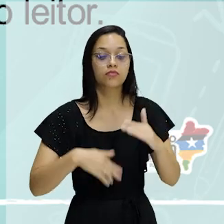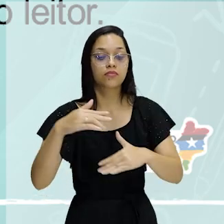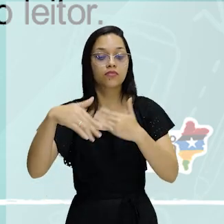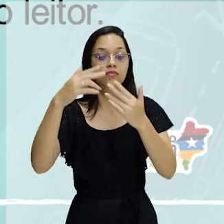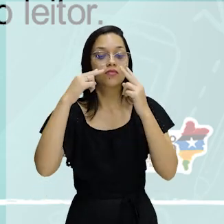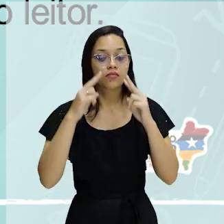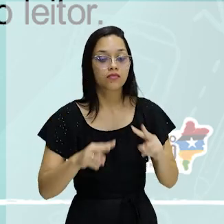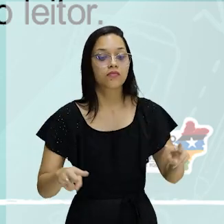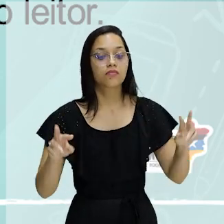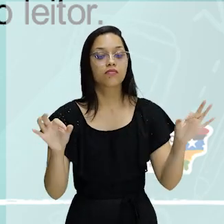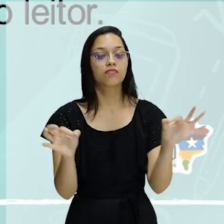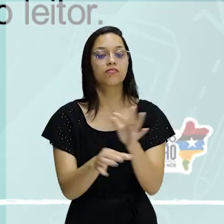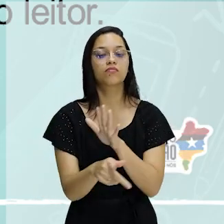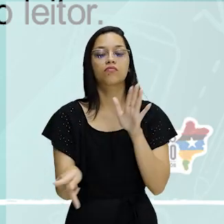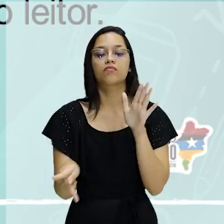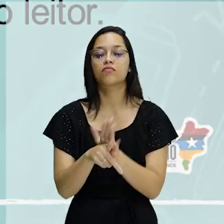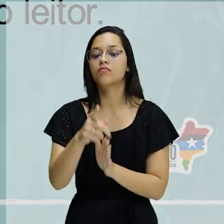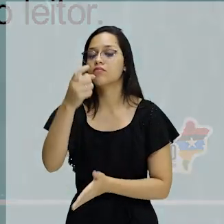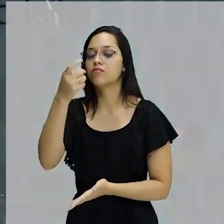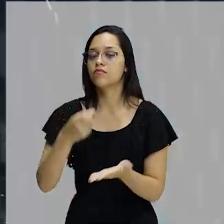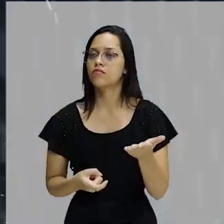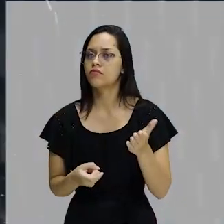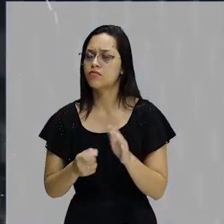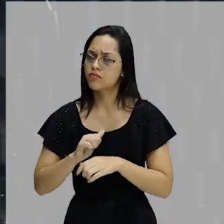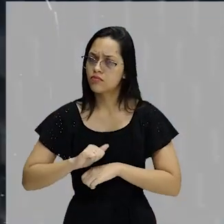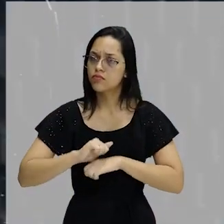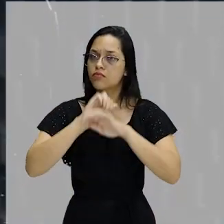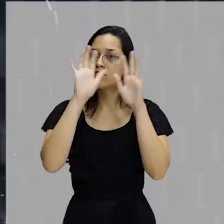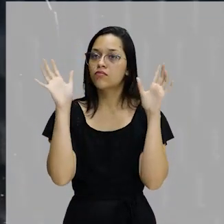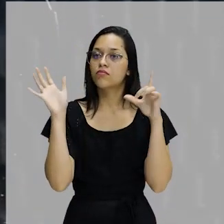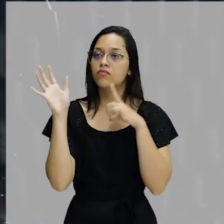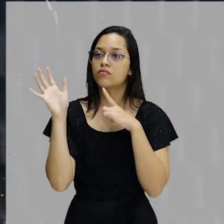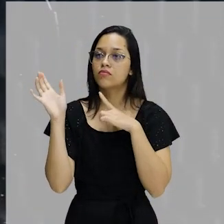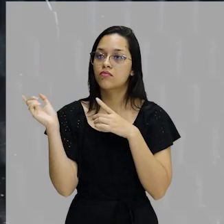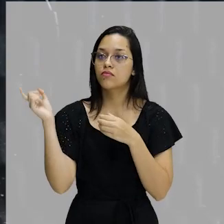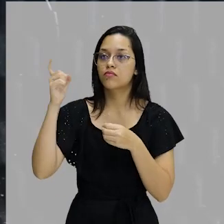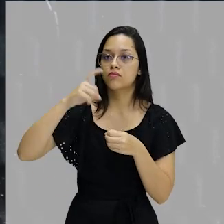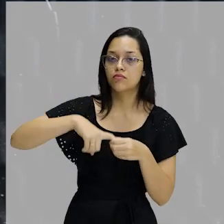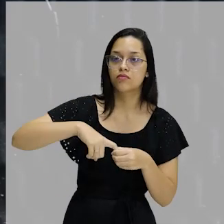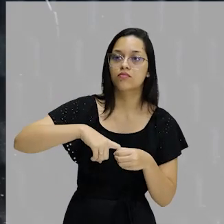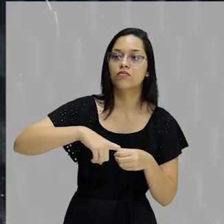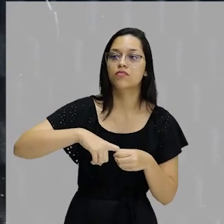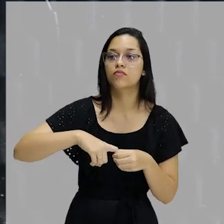versão final do texto. Só para ficar claro, eu vou fazer uma volta aqui.